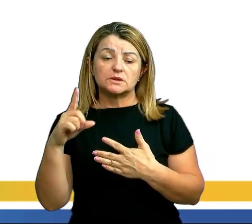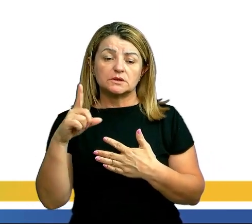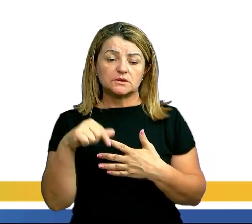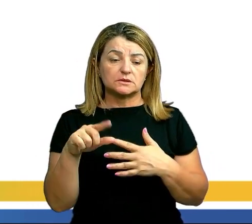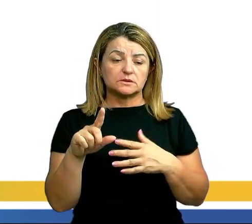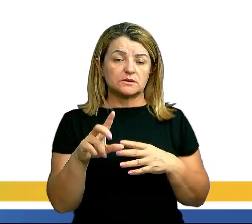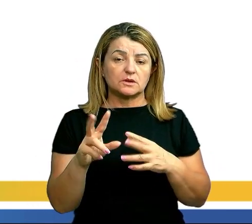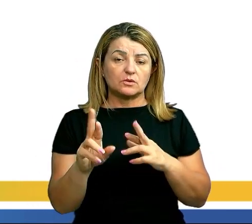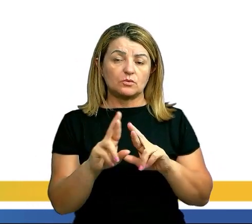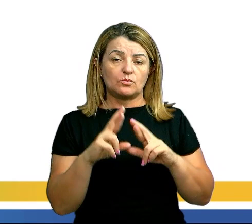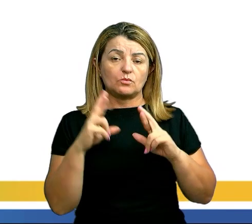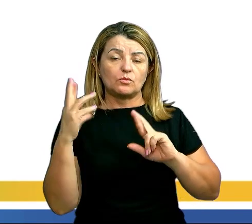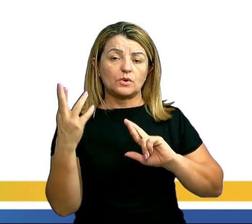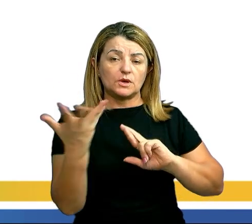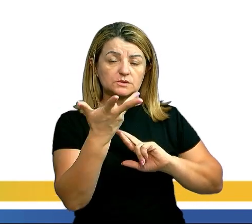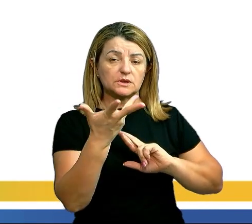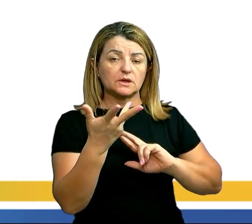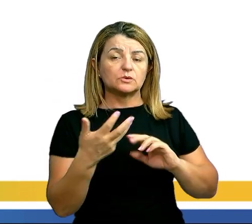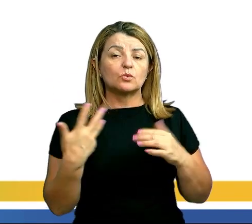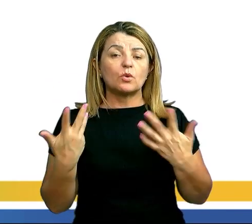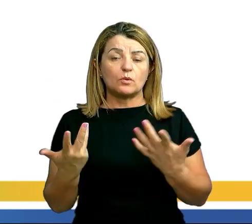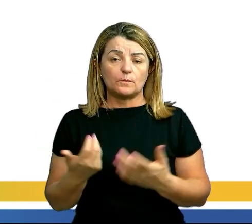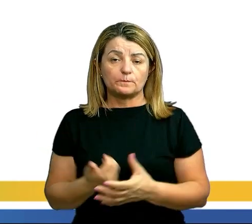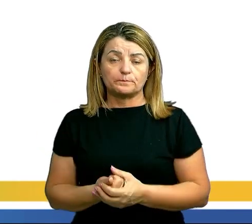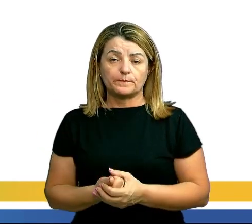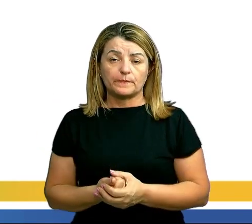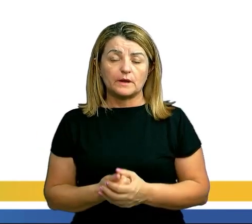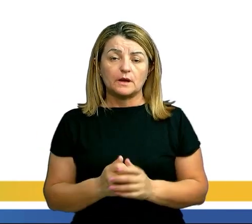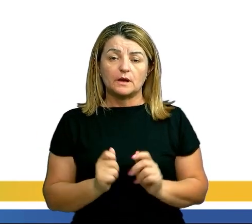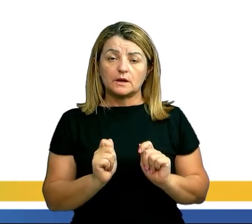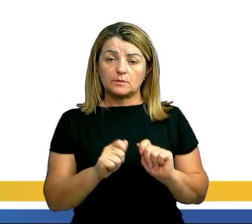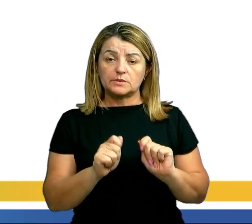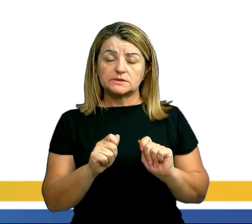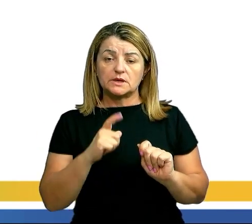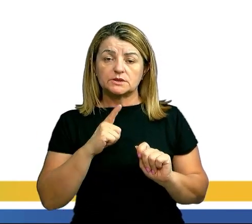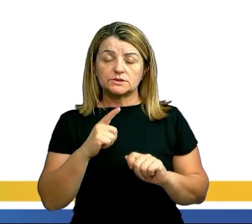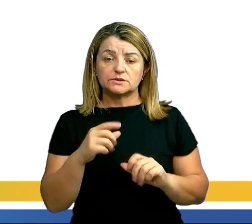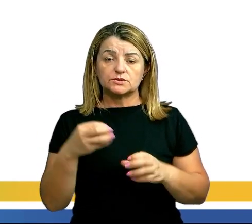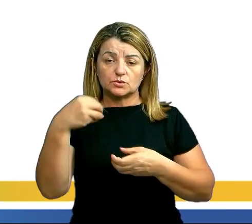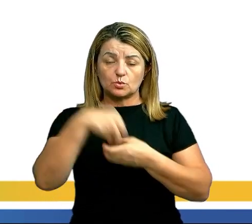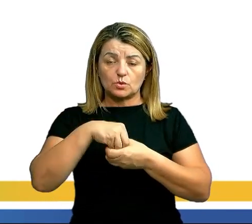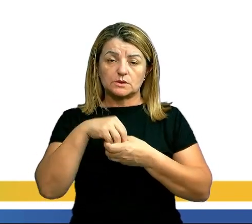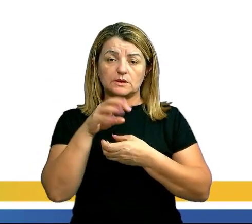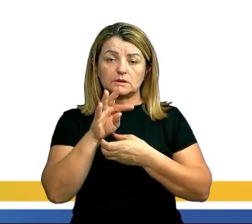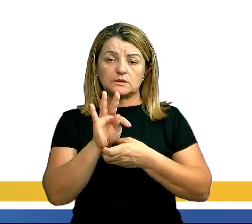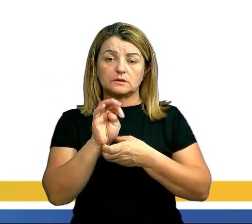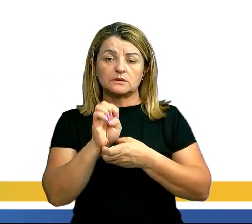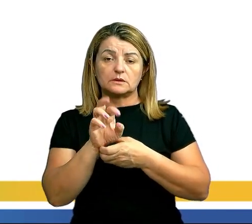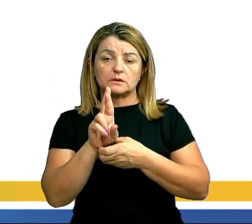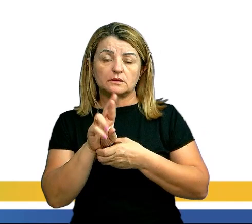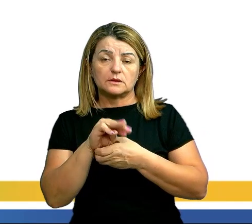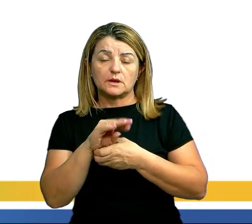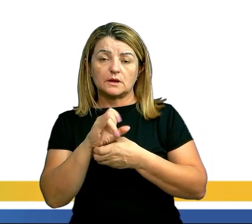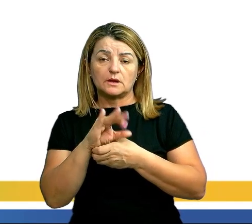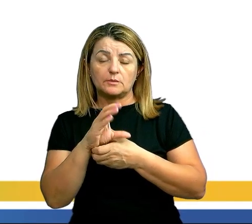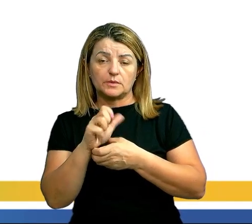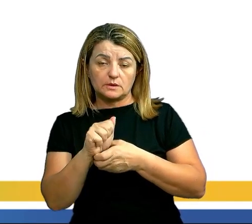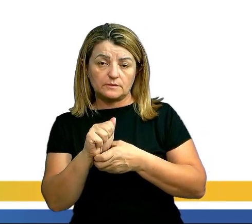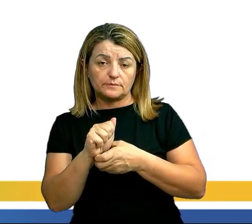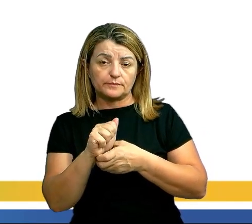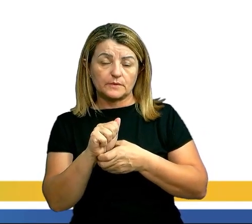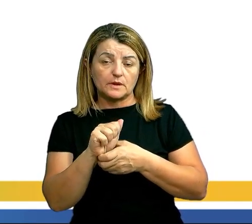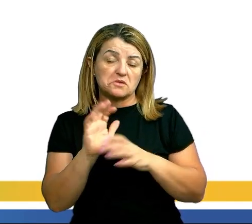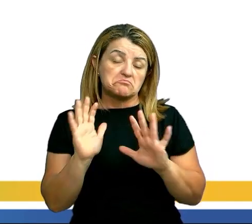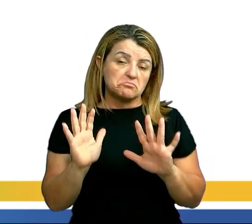resultante dessa variação de temperatura, dessa capacidade térmica, ela vai ser calculada como sendo quantidade de